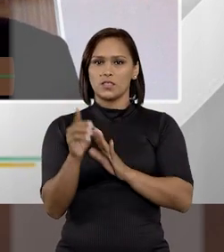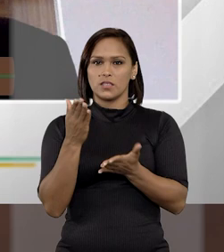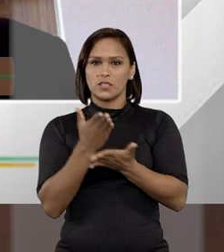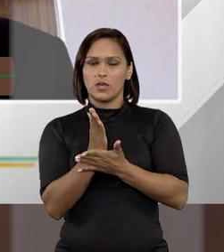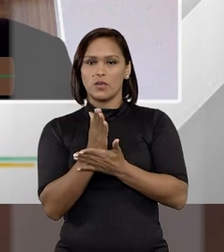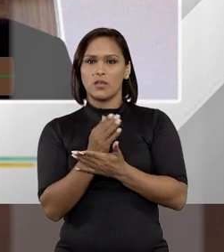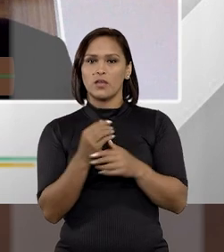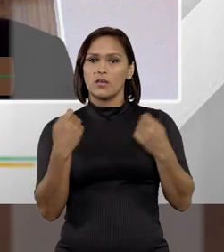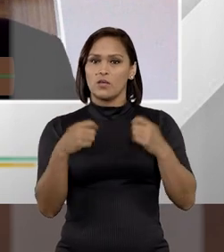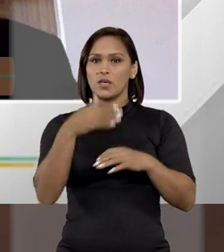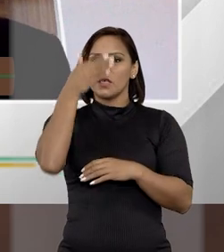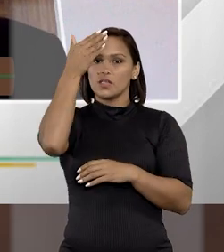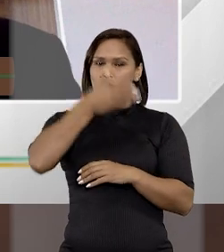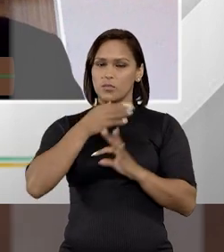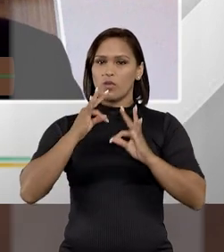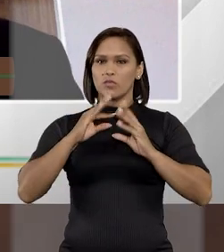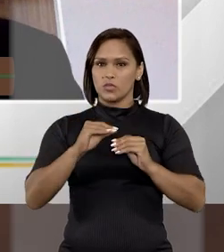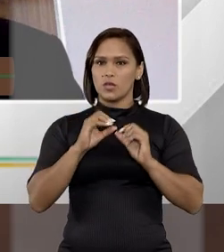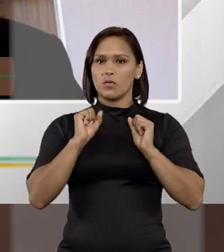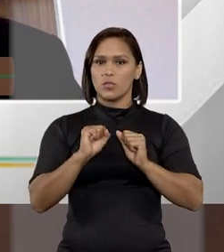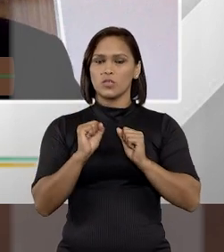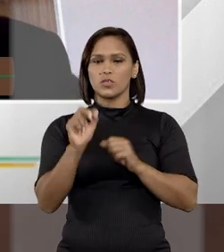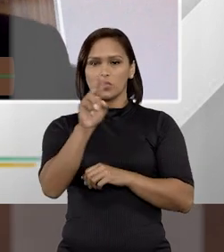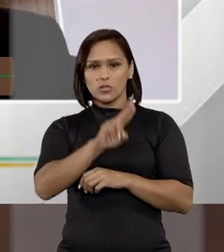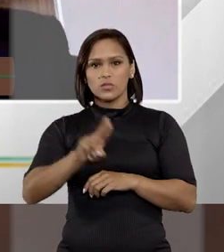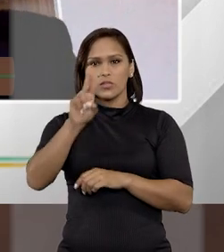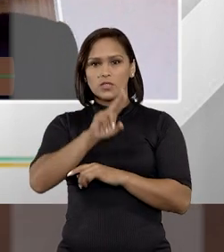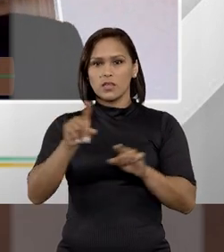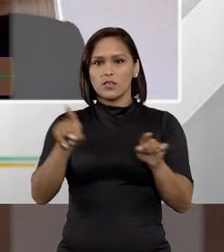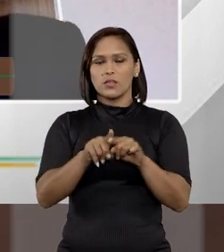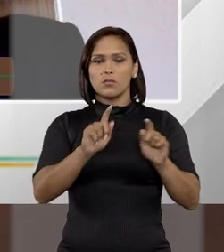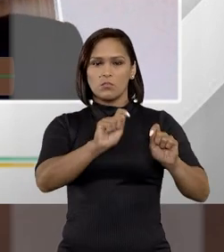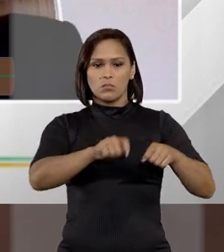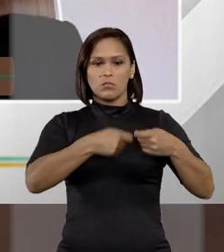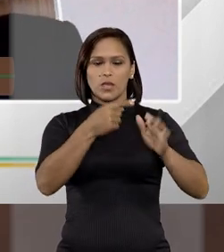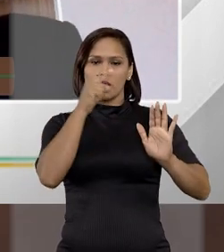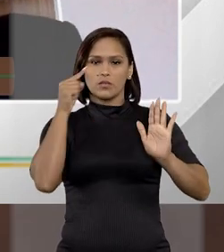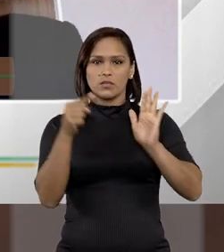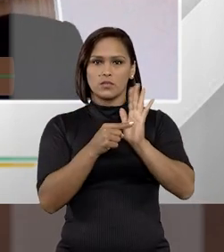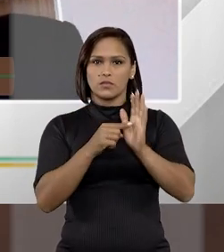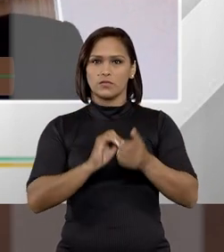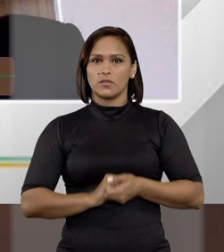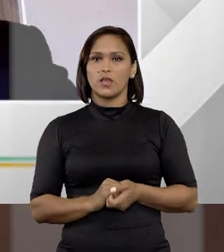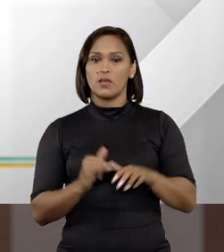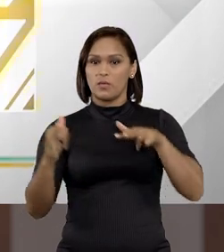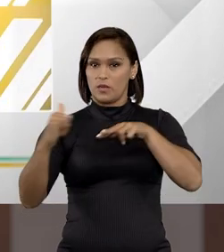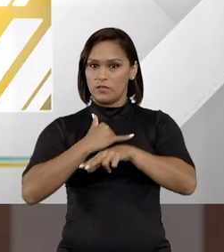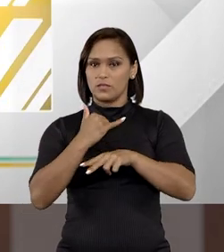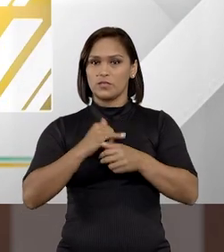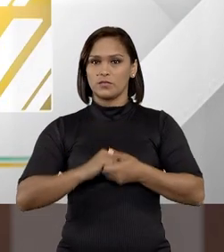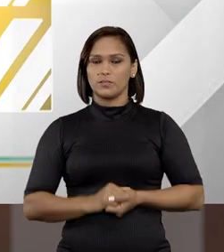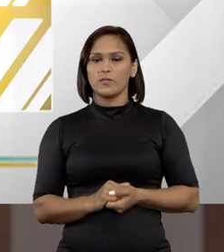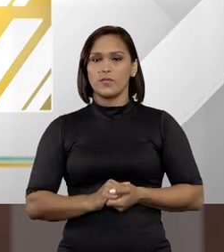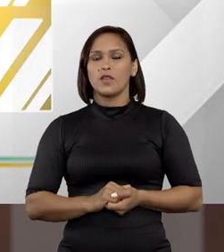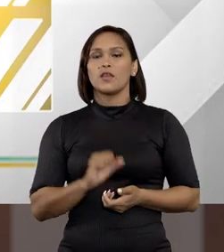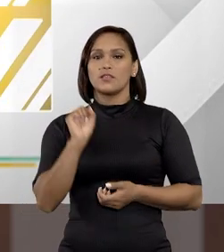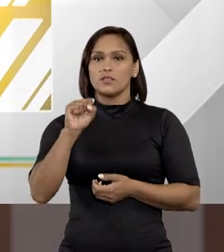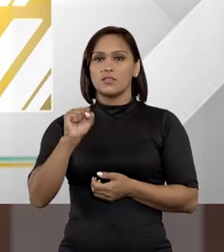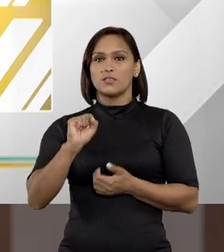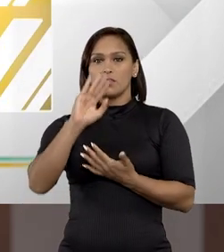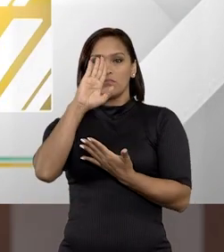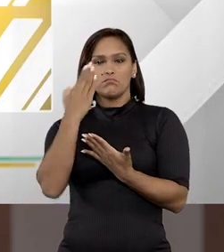para que essas provas possam ser, sim, utilizadas também pela acusação, pela vítima, né? É, eu